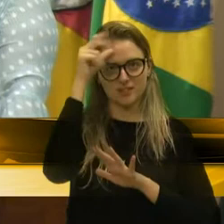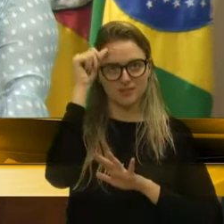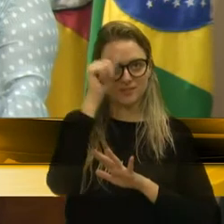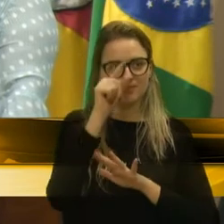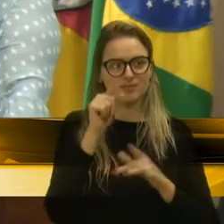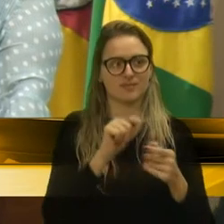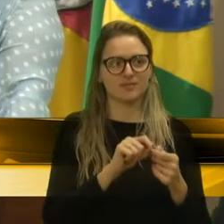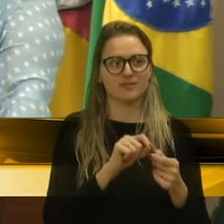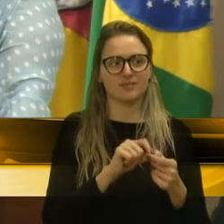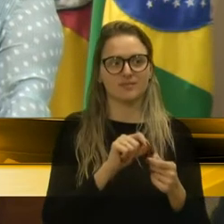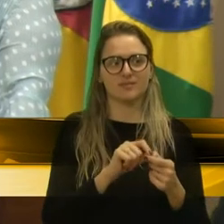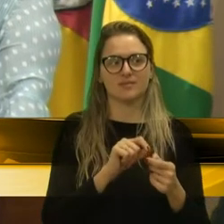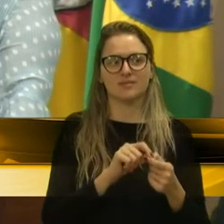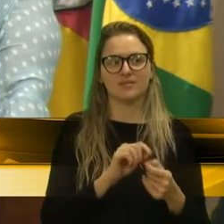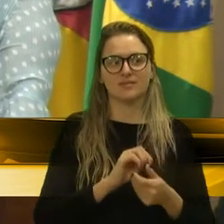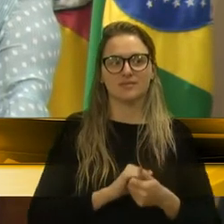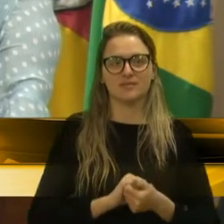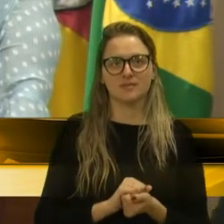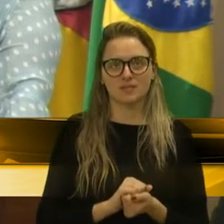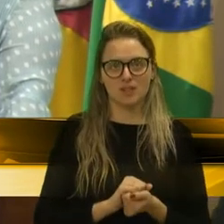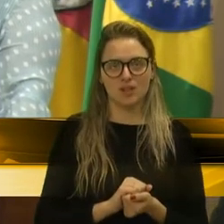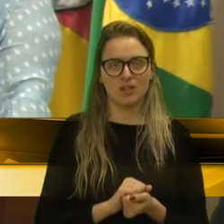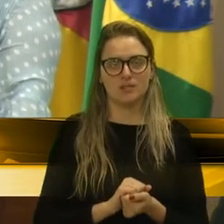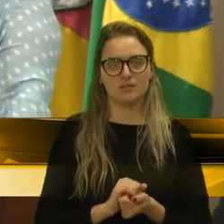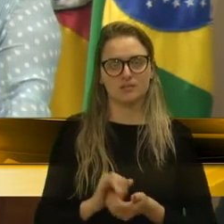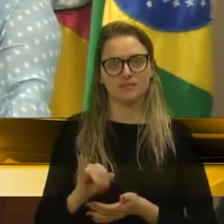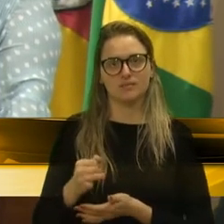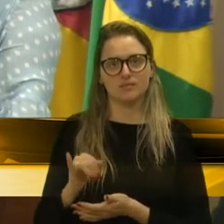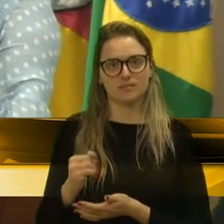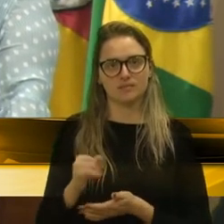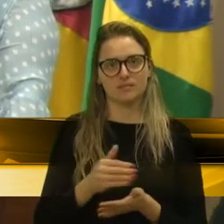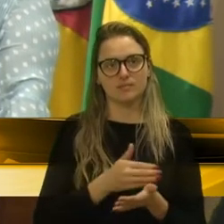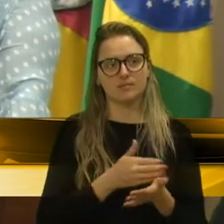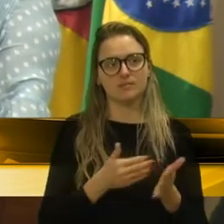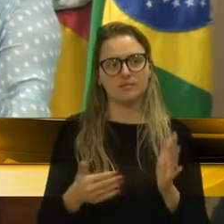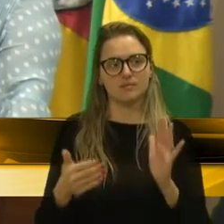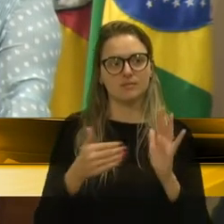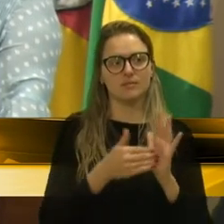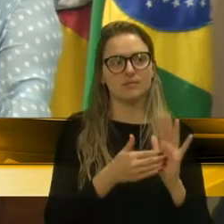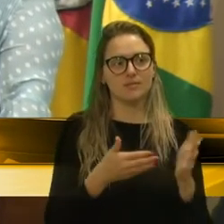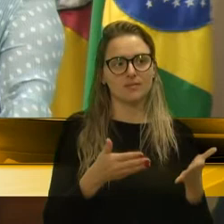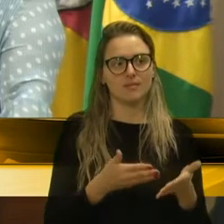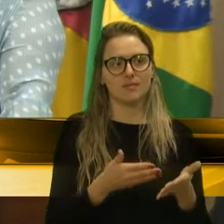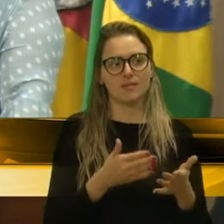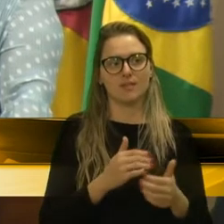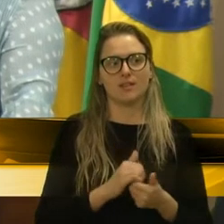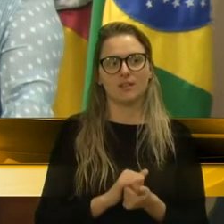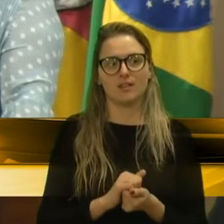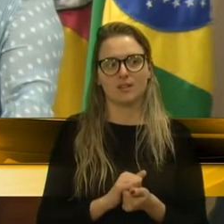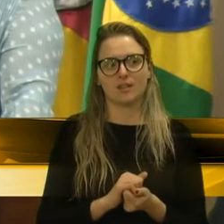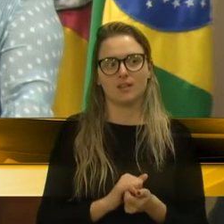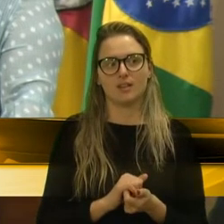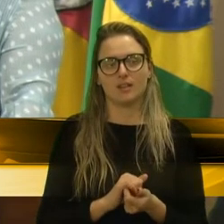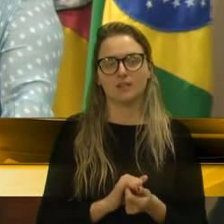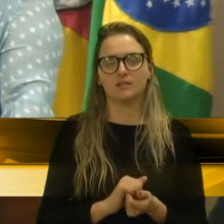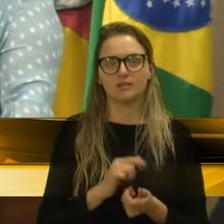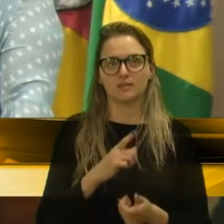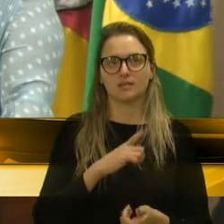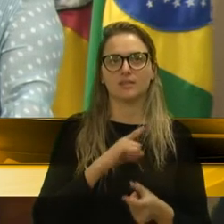De janeiro até o dia de hoje, eu tive que fazer 104